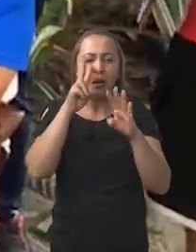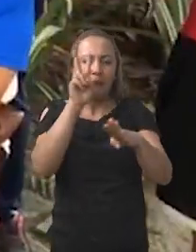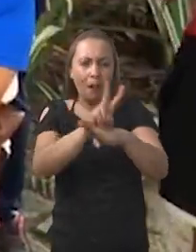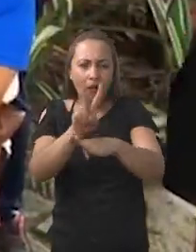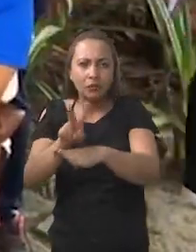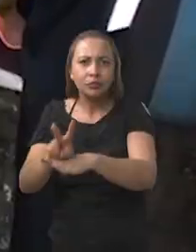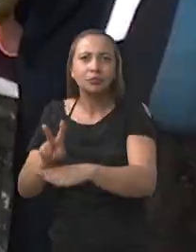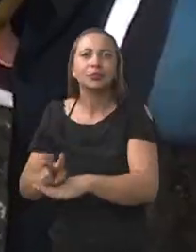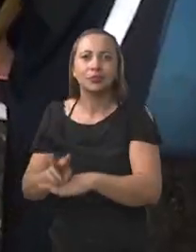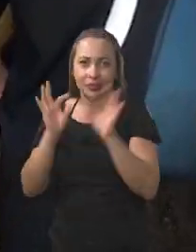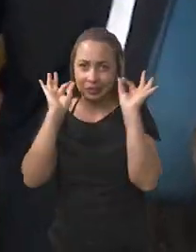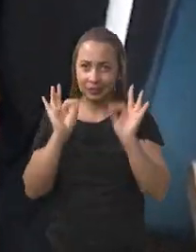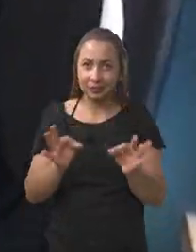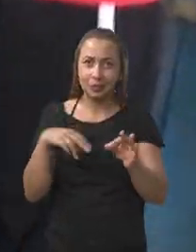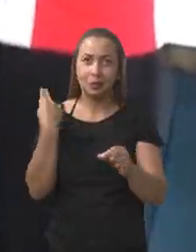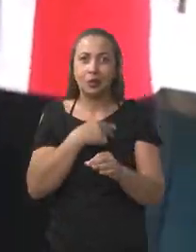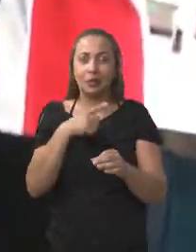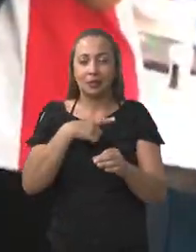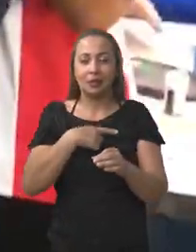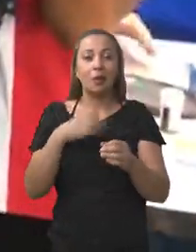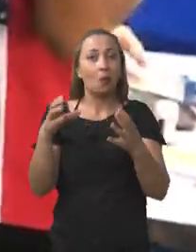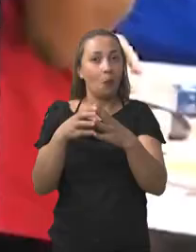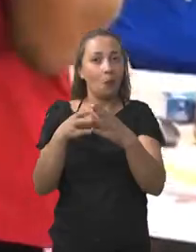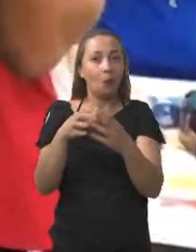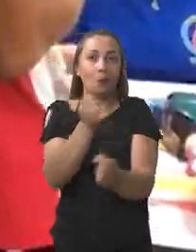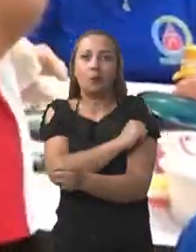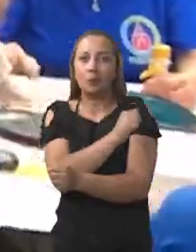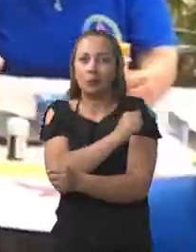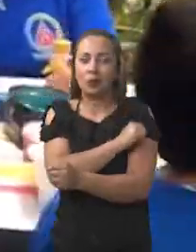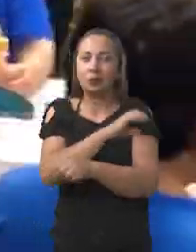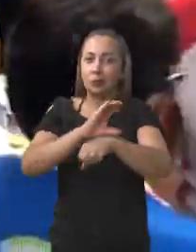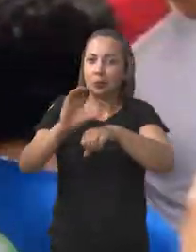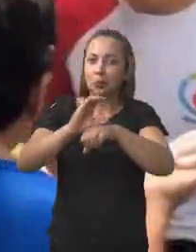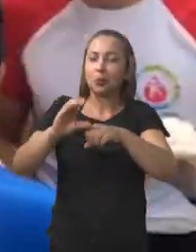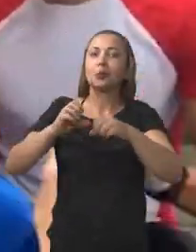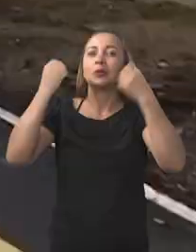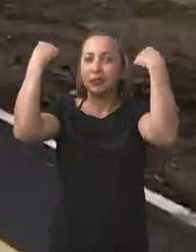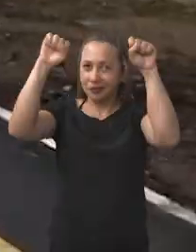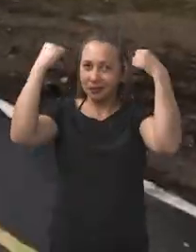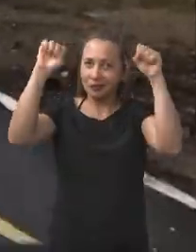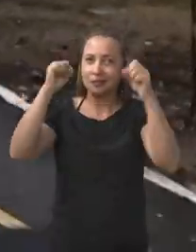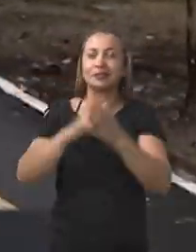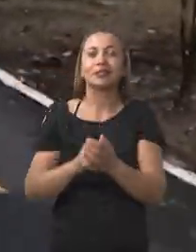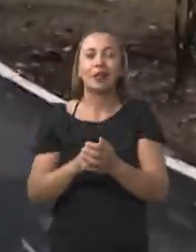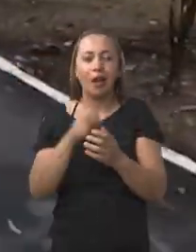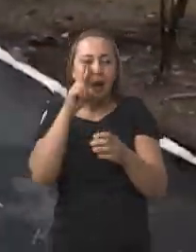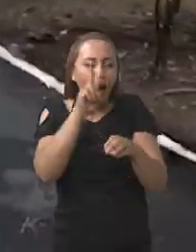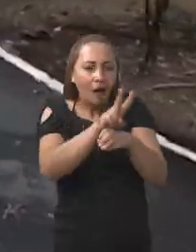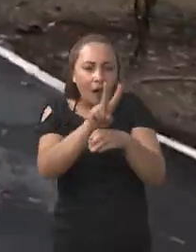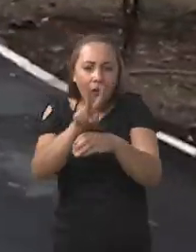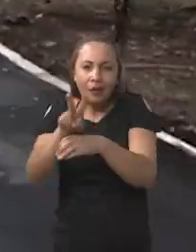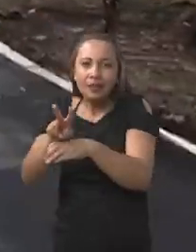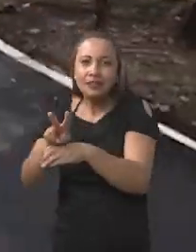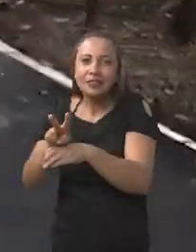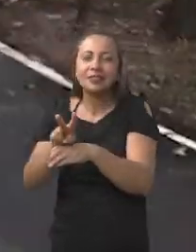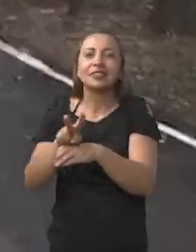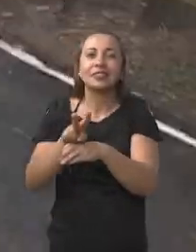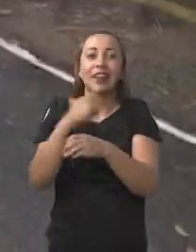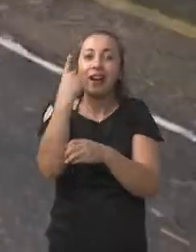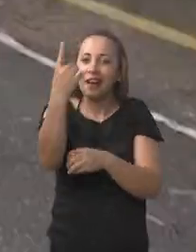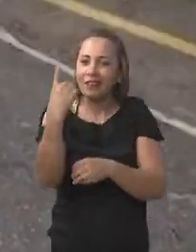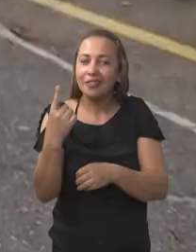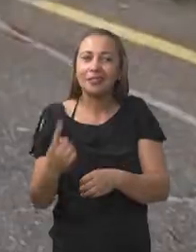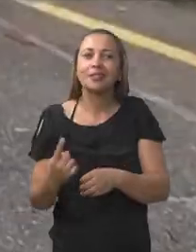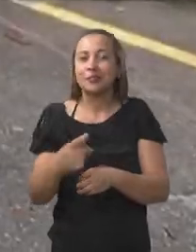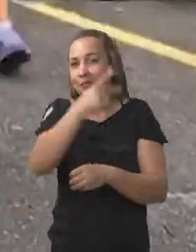supervisionado, certo? Nós temos aqui um grupo de alunos do curso de educação física, que monitoram diretamente